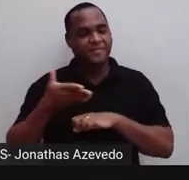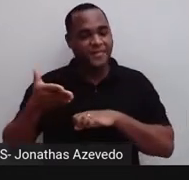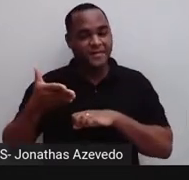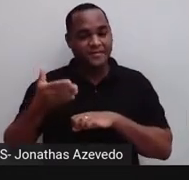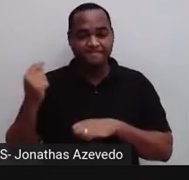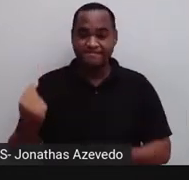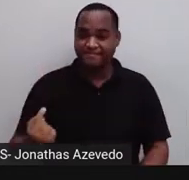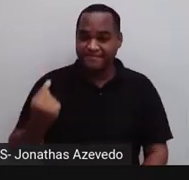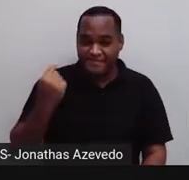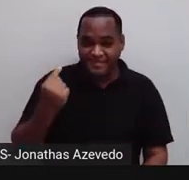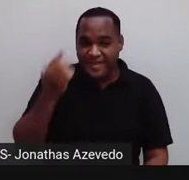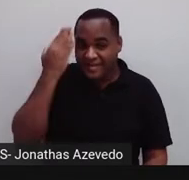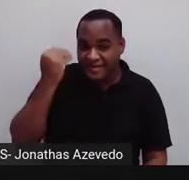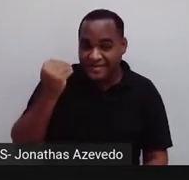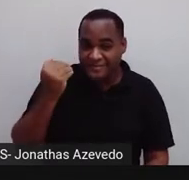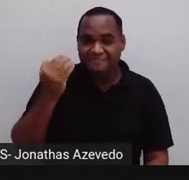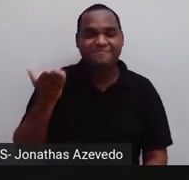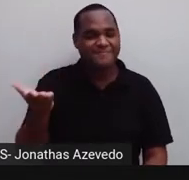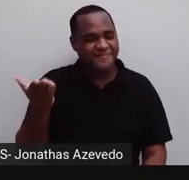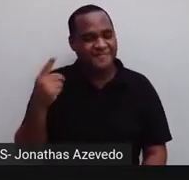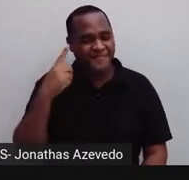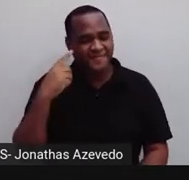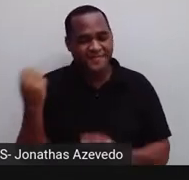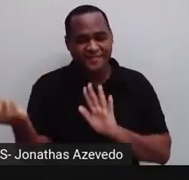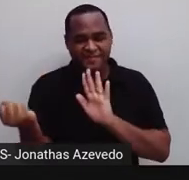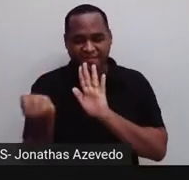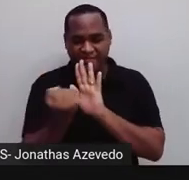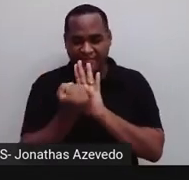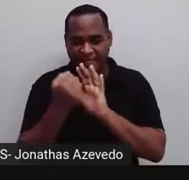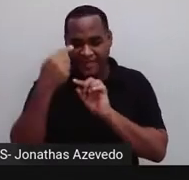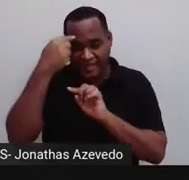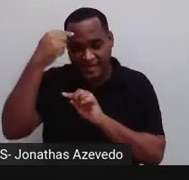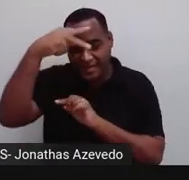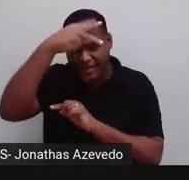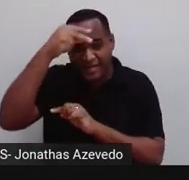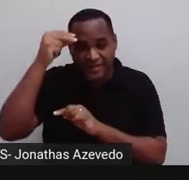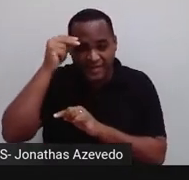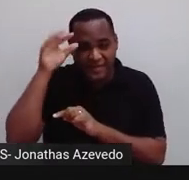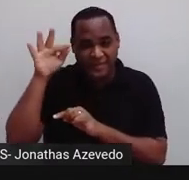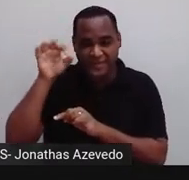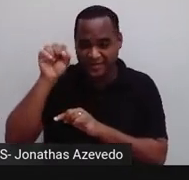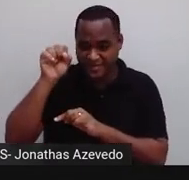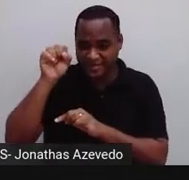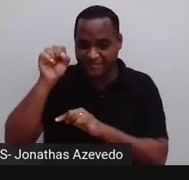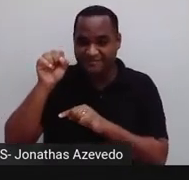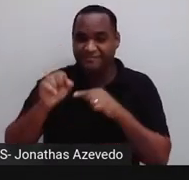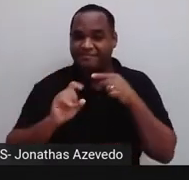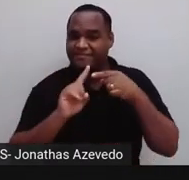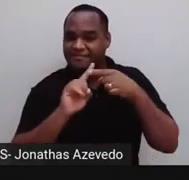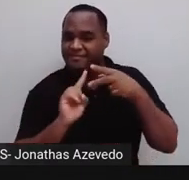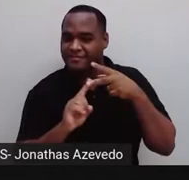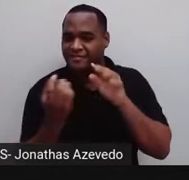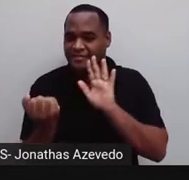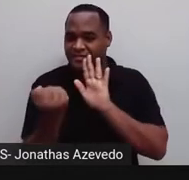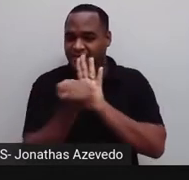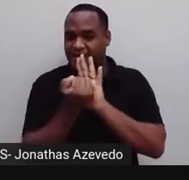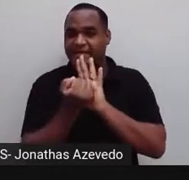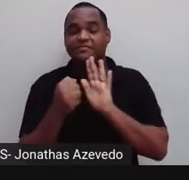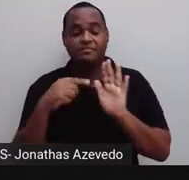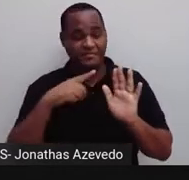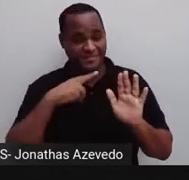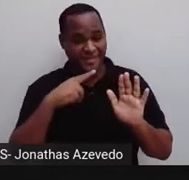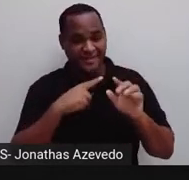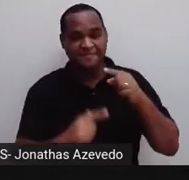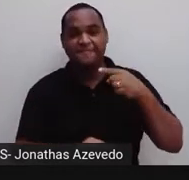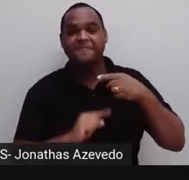mim, como sempre, o cartaz da Secretaria Municipal de Educação de Feira de Santana, que tem as